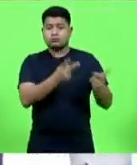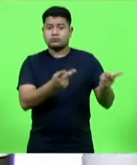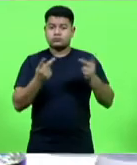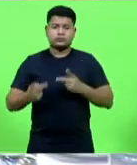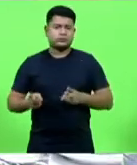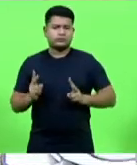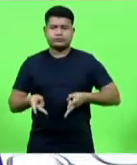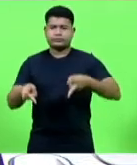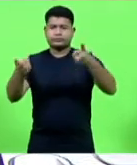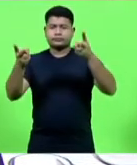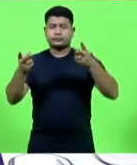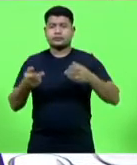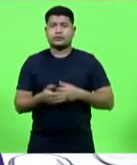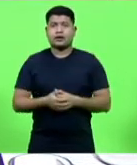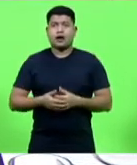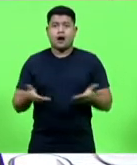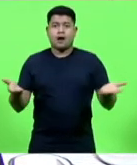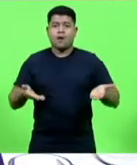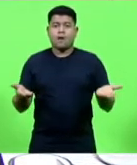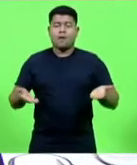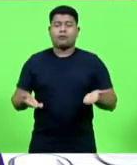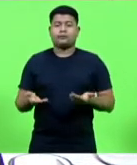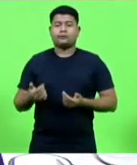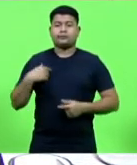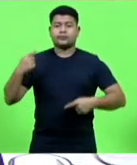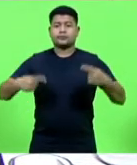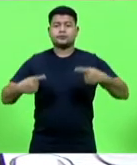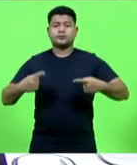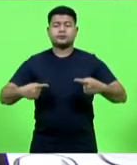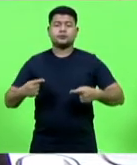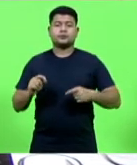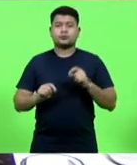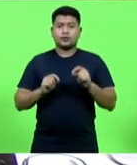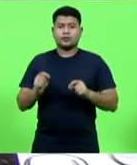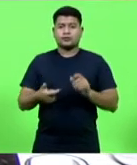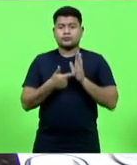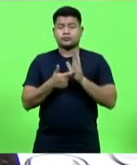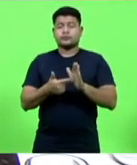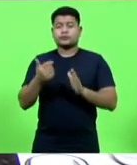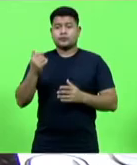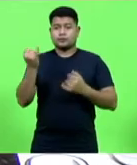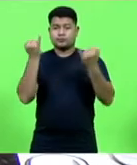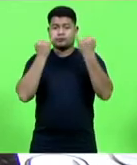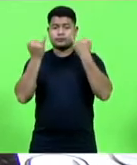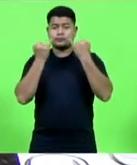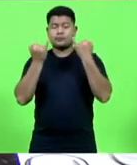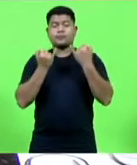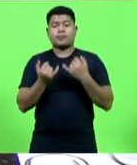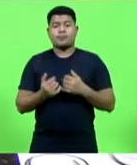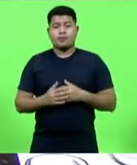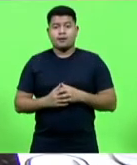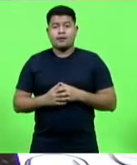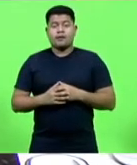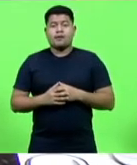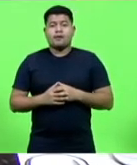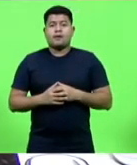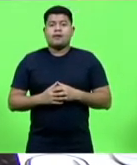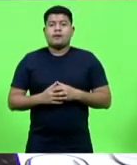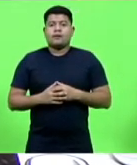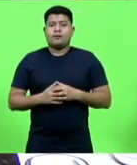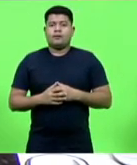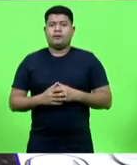colegas. O que me vem hoje apresentar esse pedido de informação, nós aprovamos no início dessa